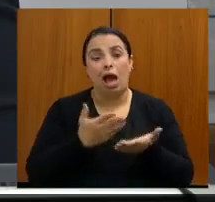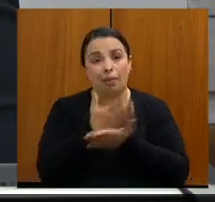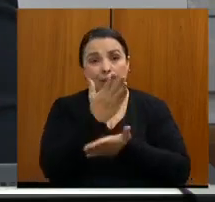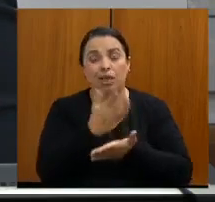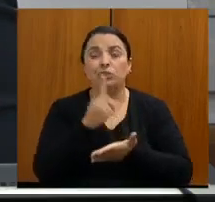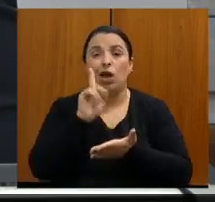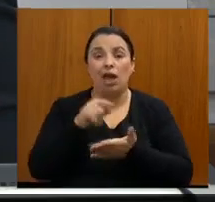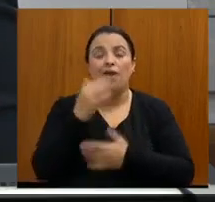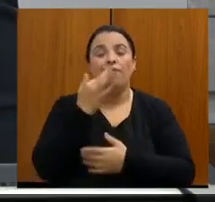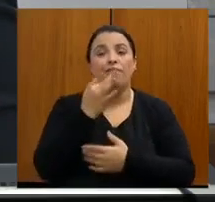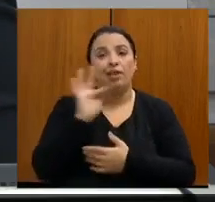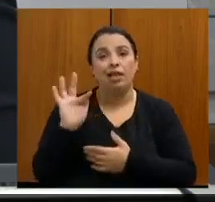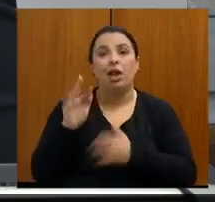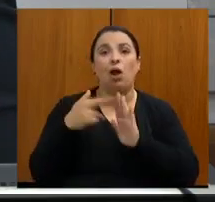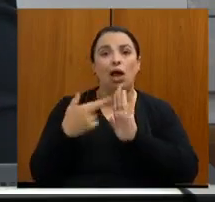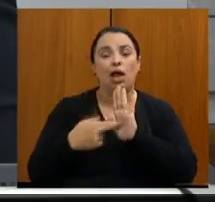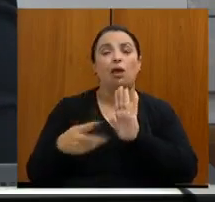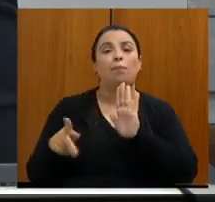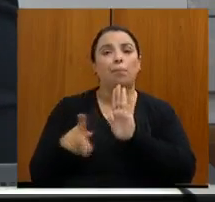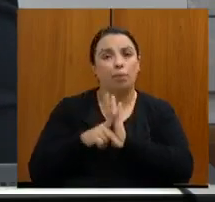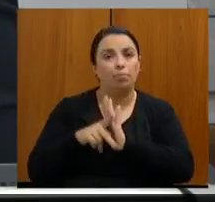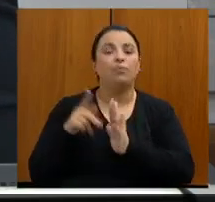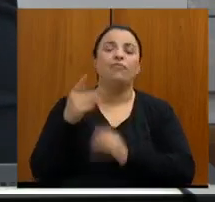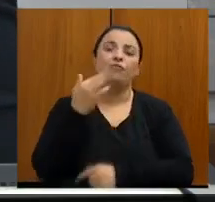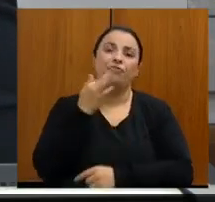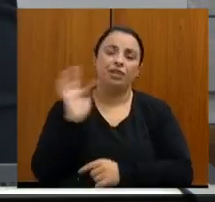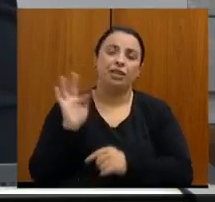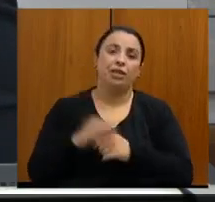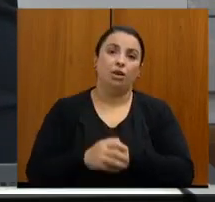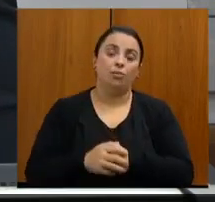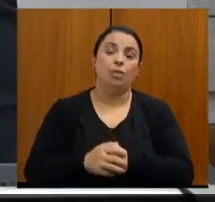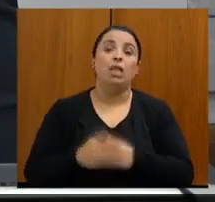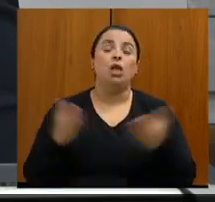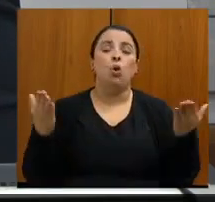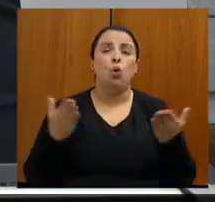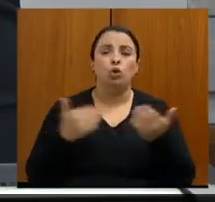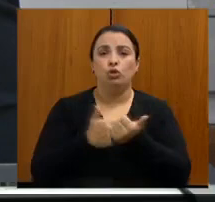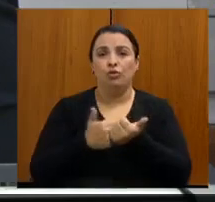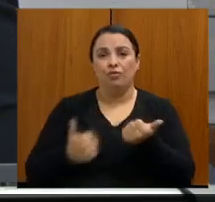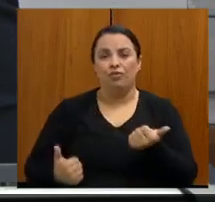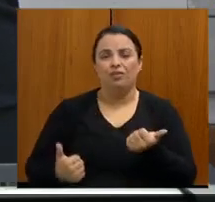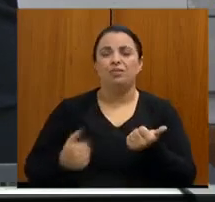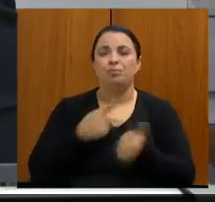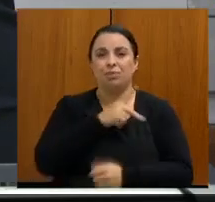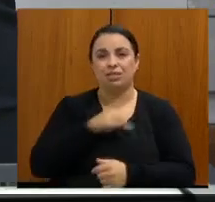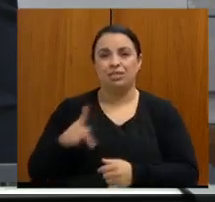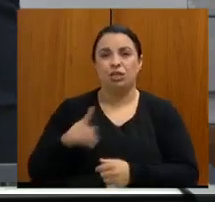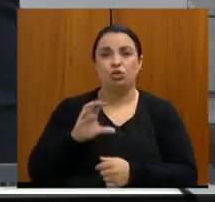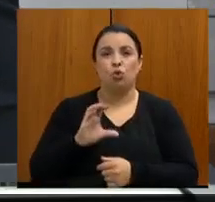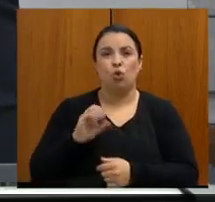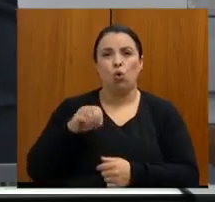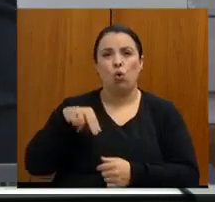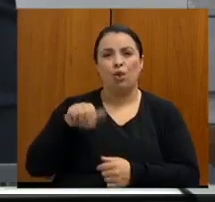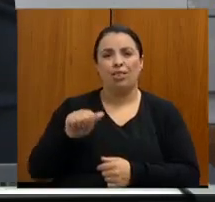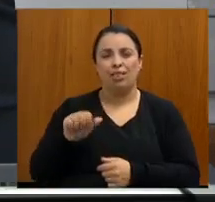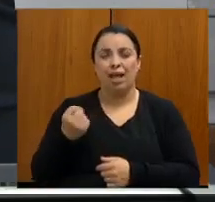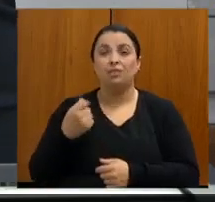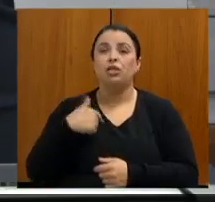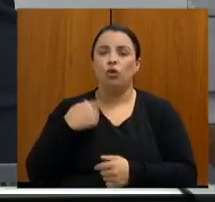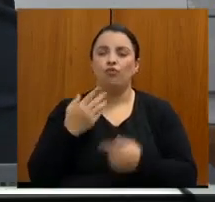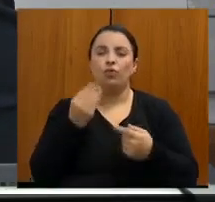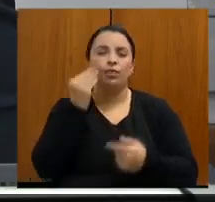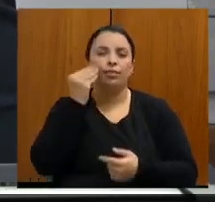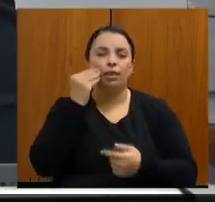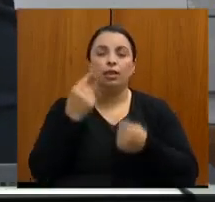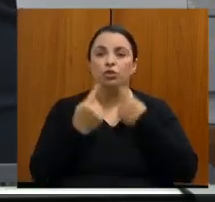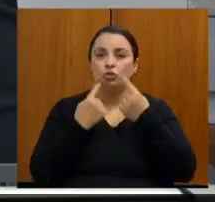agora que eu estou na oportunidade de ser vice-presidente do CONAS, eu vou tentar discutir isso, que deve se repetir em